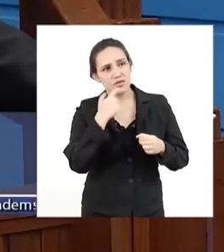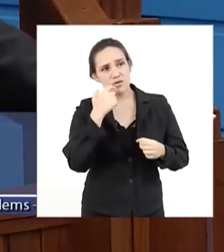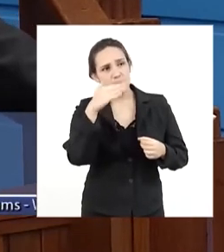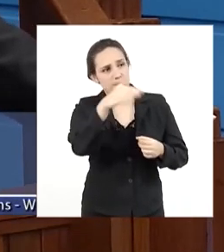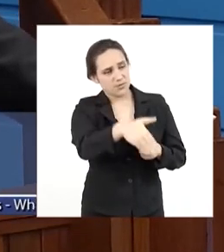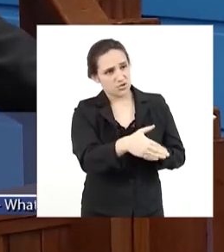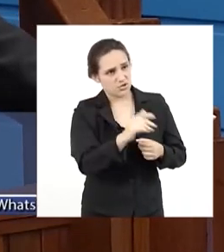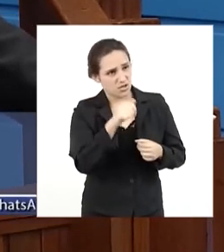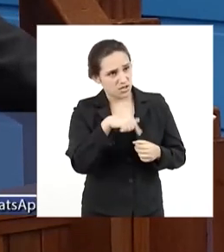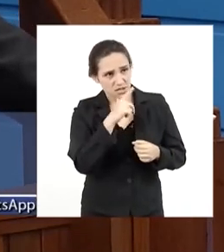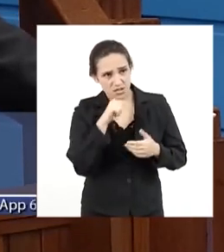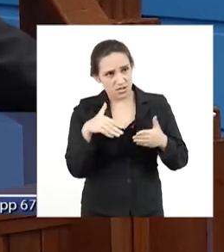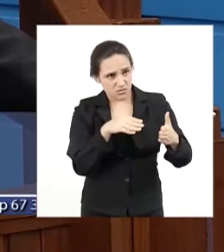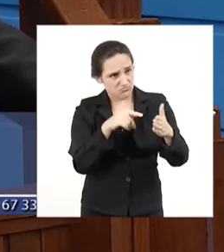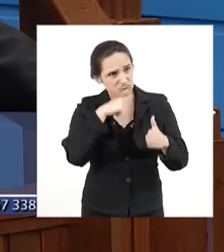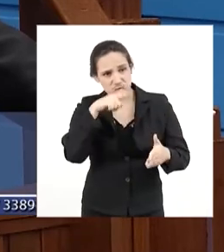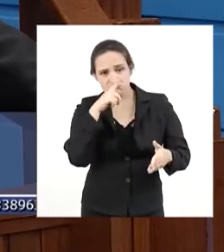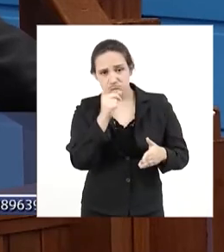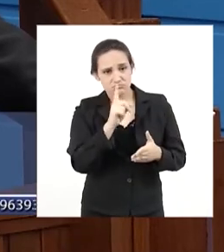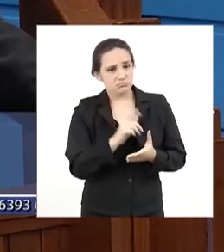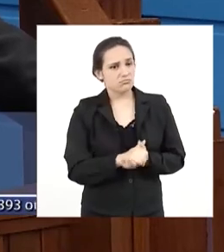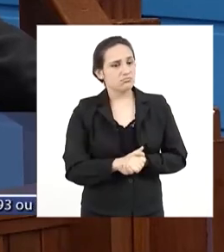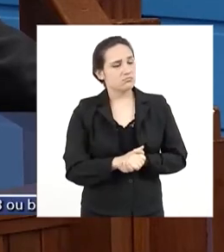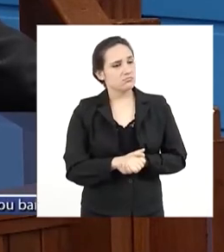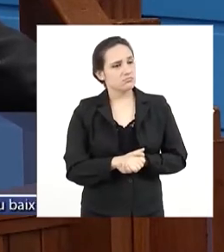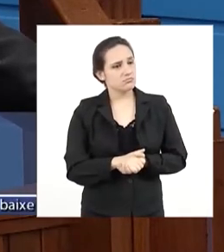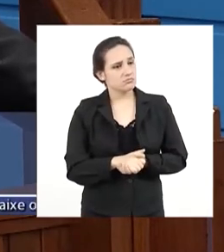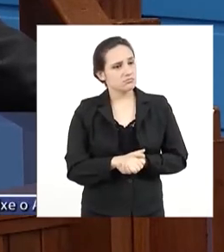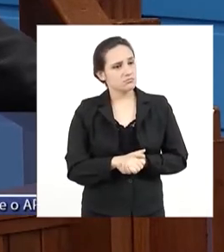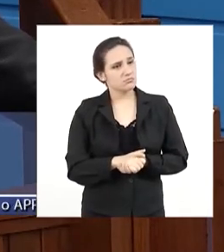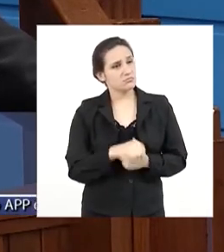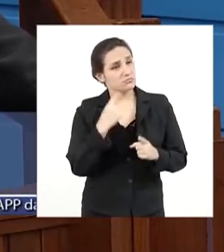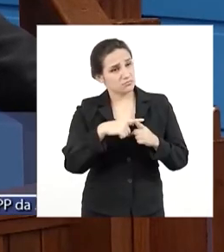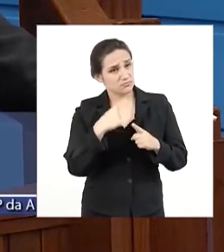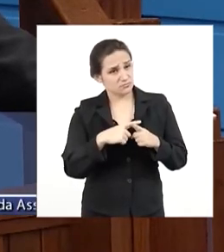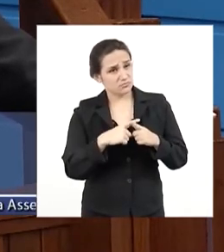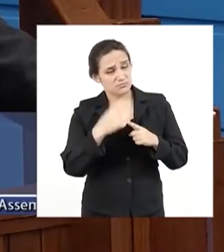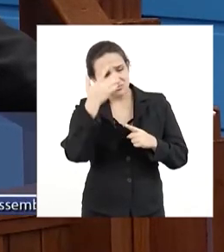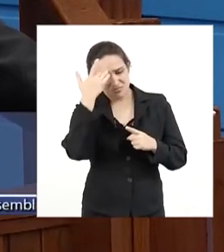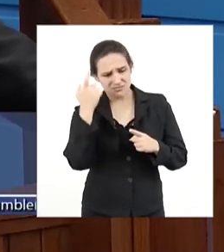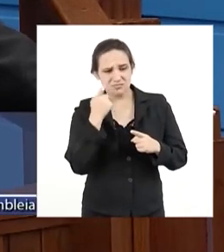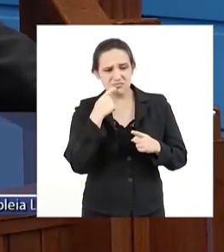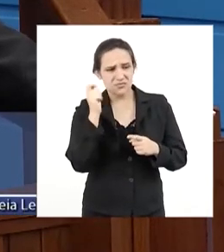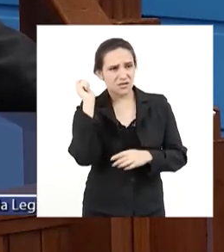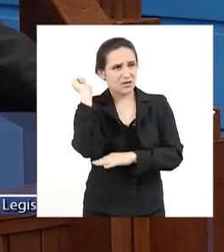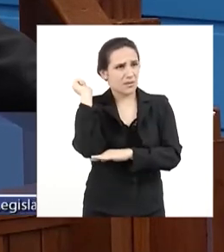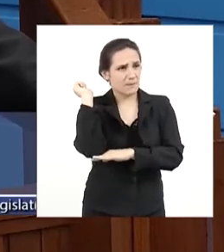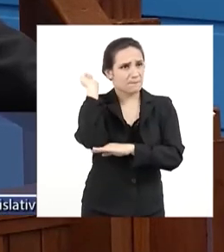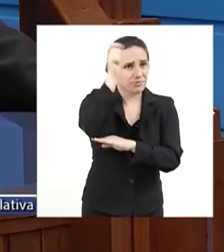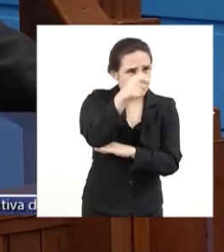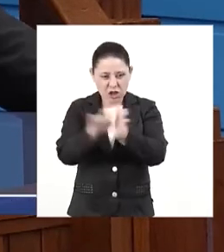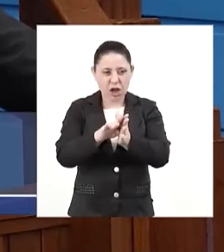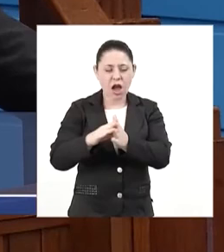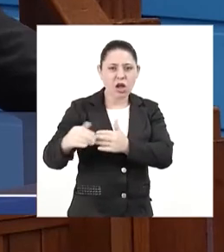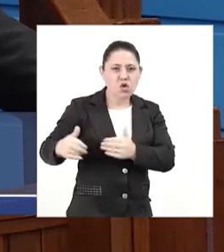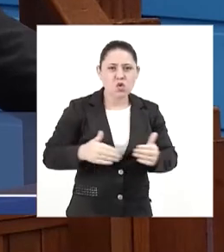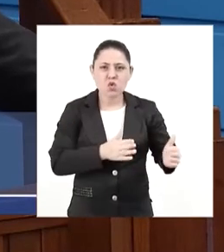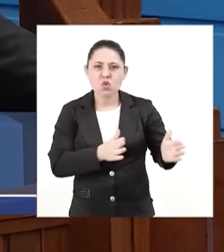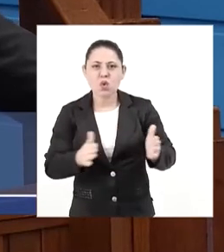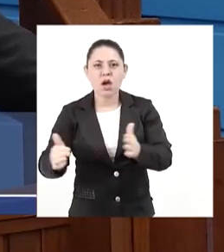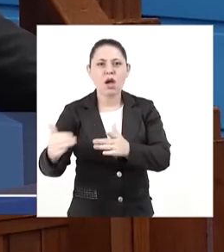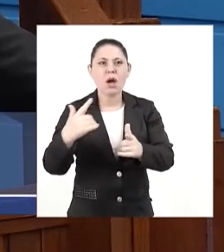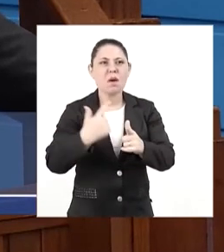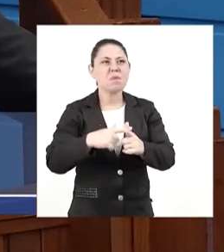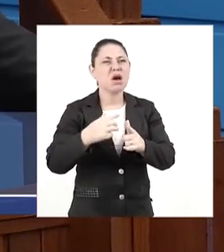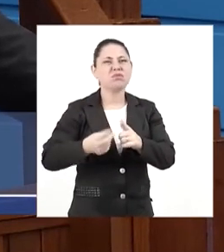vai. Está comprovado que o pescador amador, principalmente, jamais ele vai acabar com as espécies nos rios. O rio é